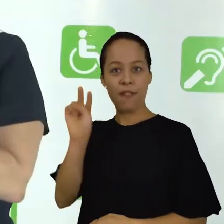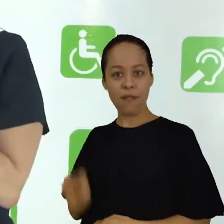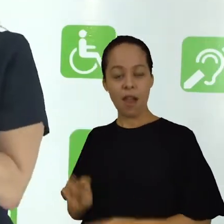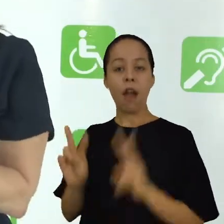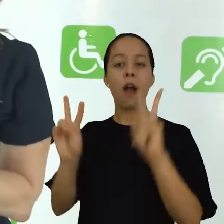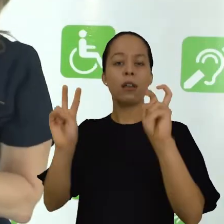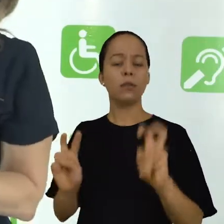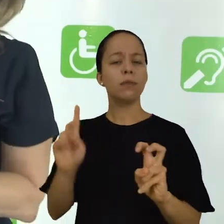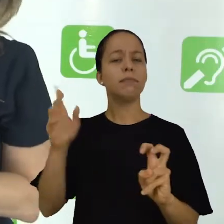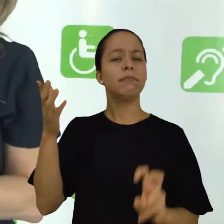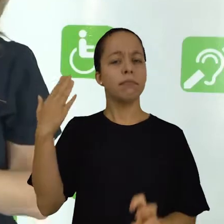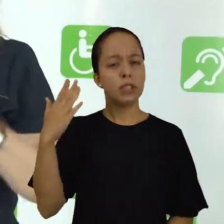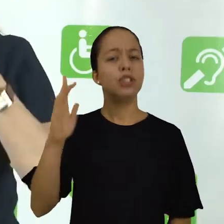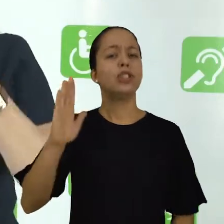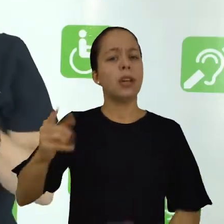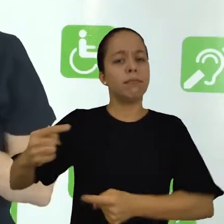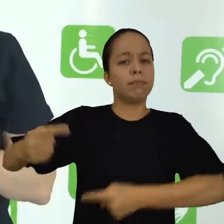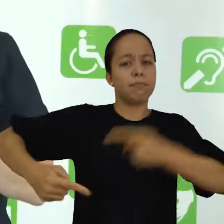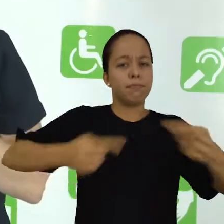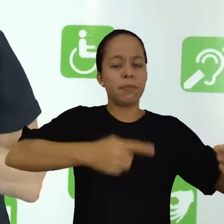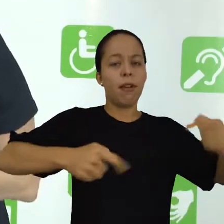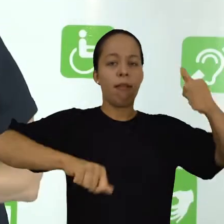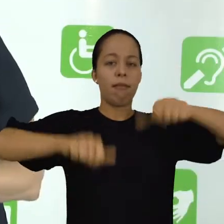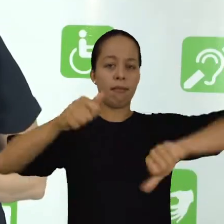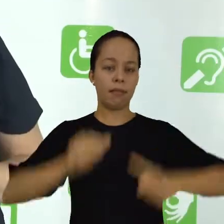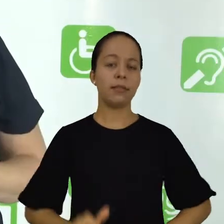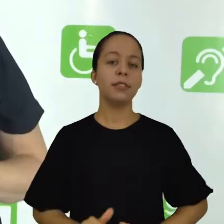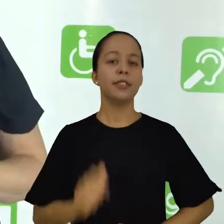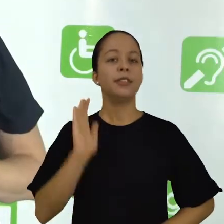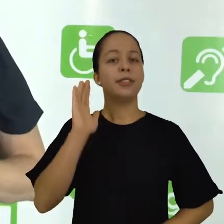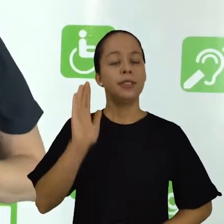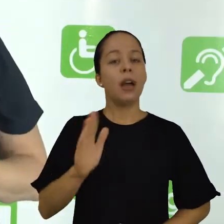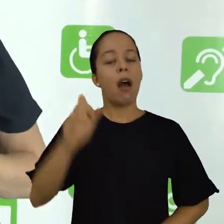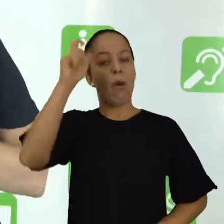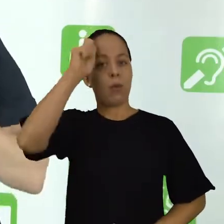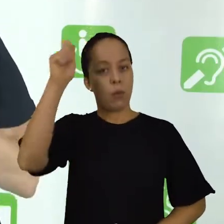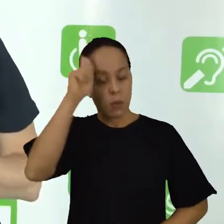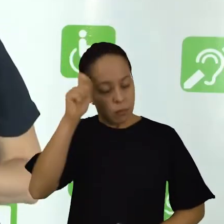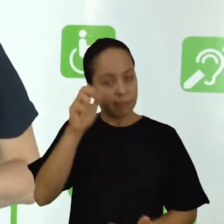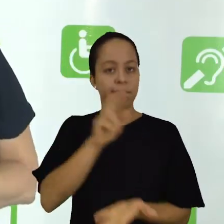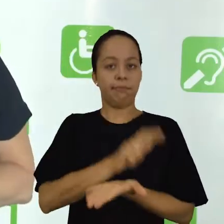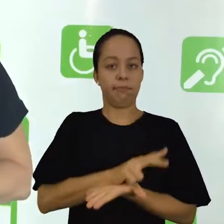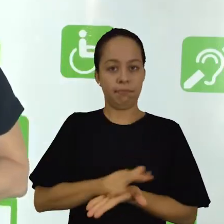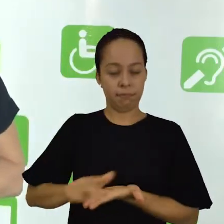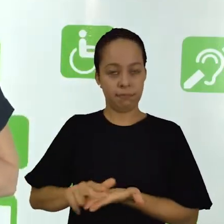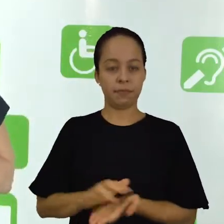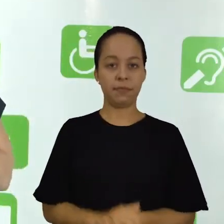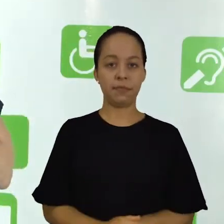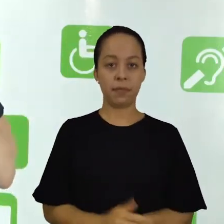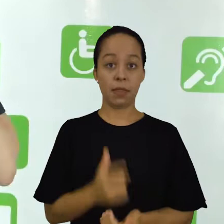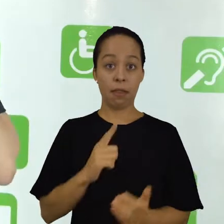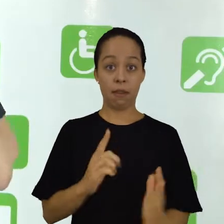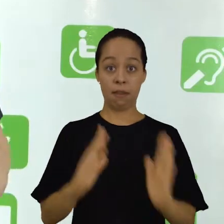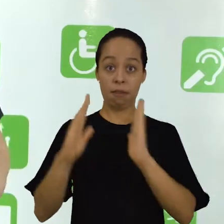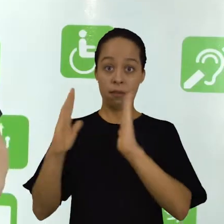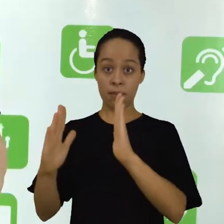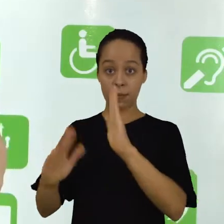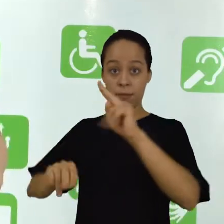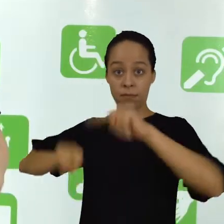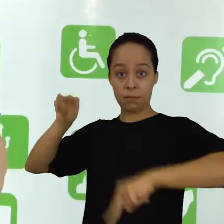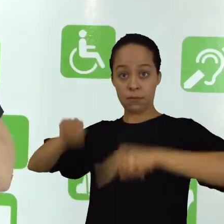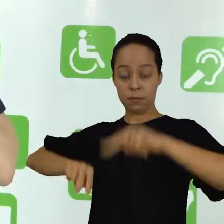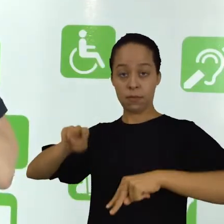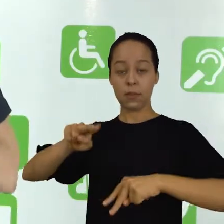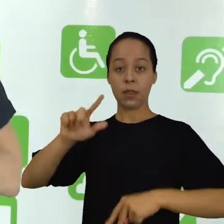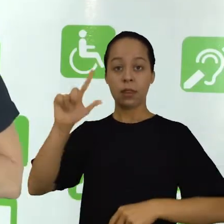você, assuntos esses que já foram discutidos, analisados por outros autores. Nessa etapa